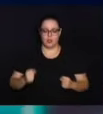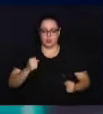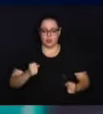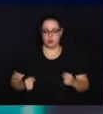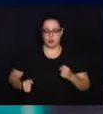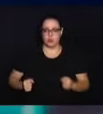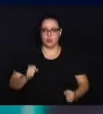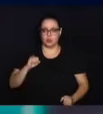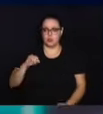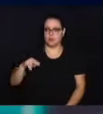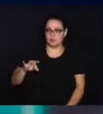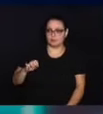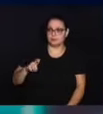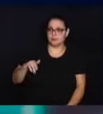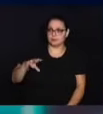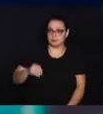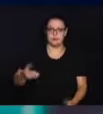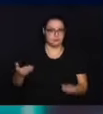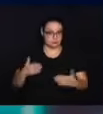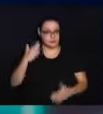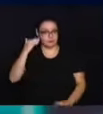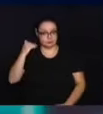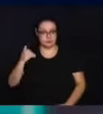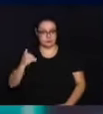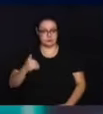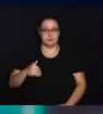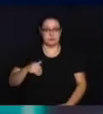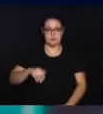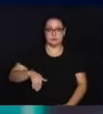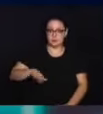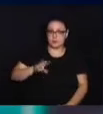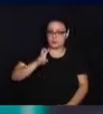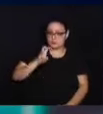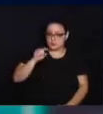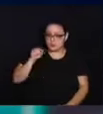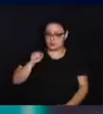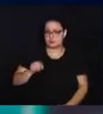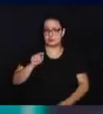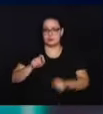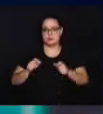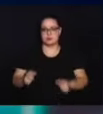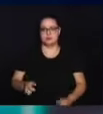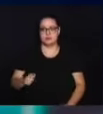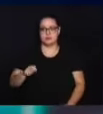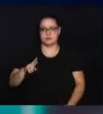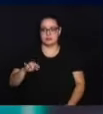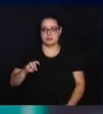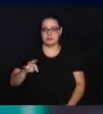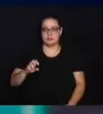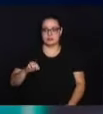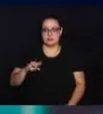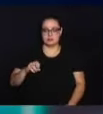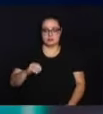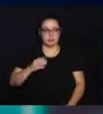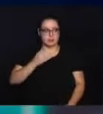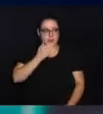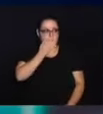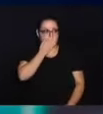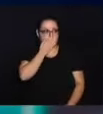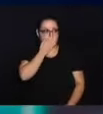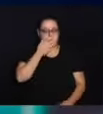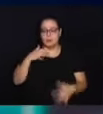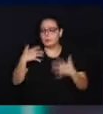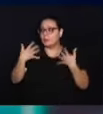Corrida Integração, que é muito conhecida hoje, ao ver mais de 5 mil pessoas, Aristides nem acreditou,